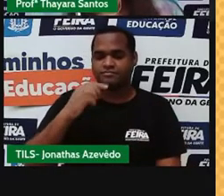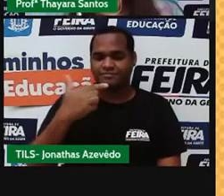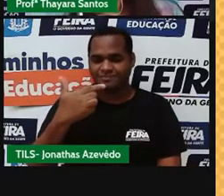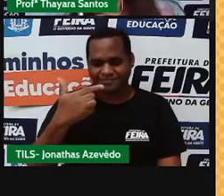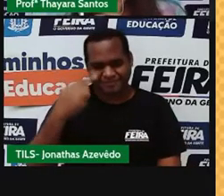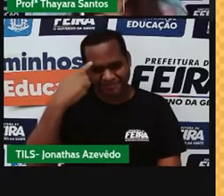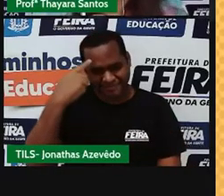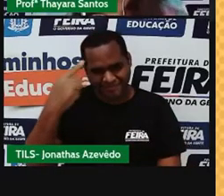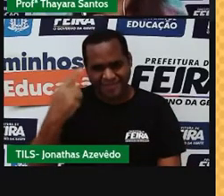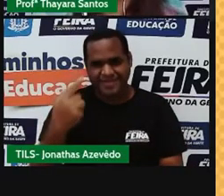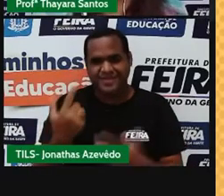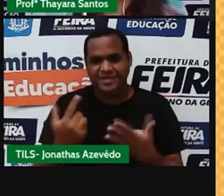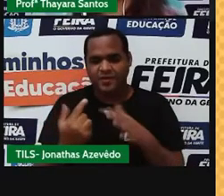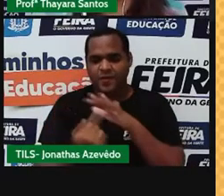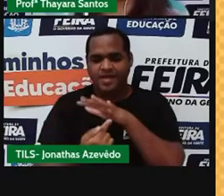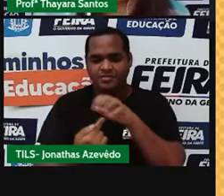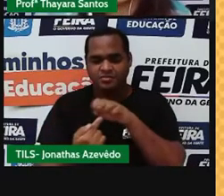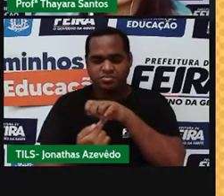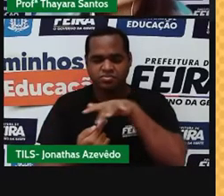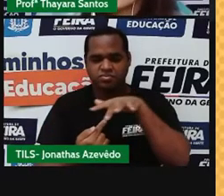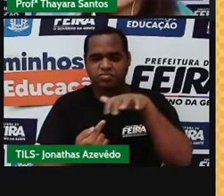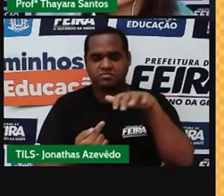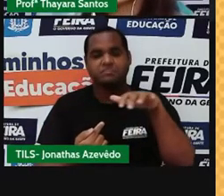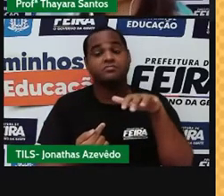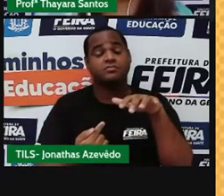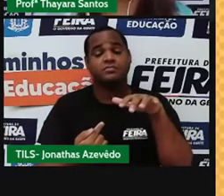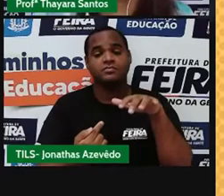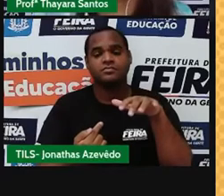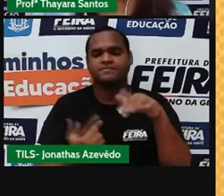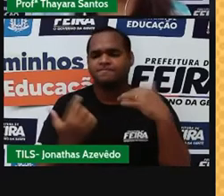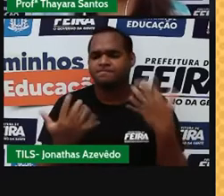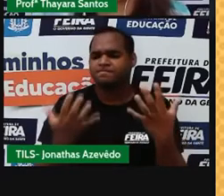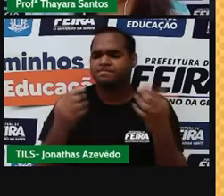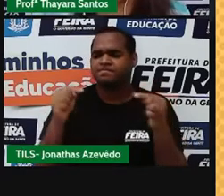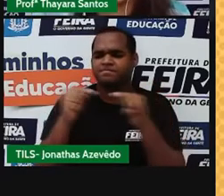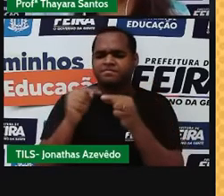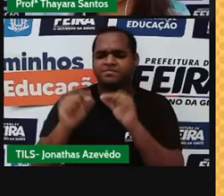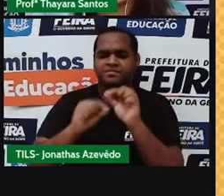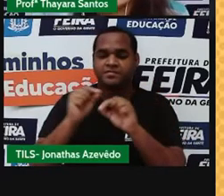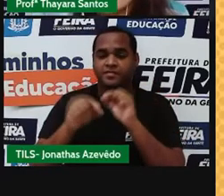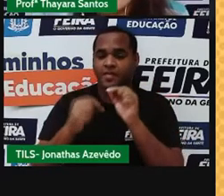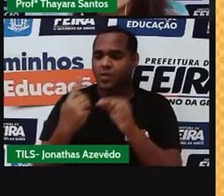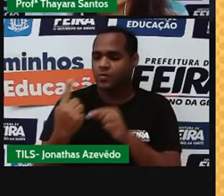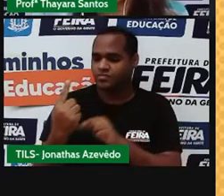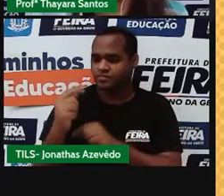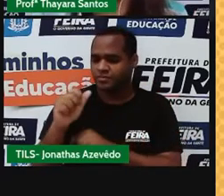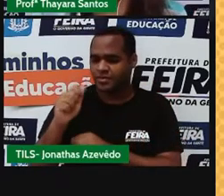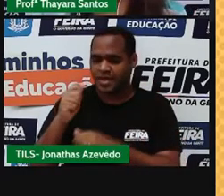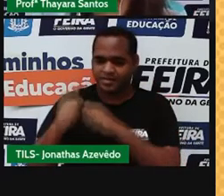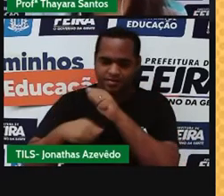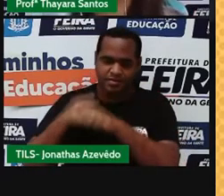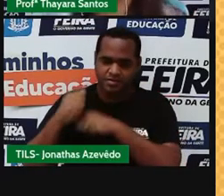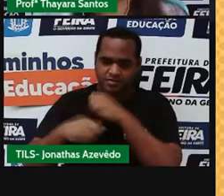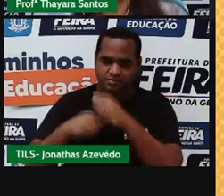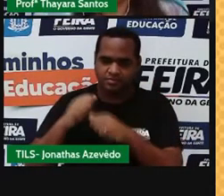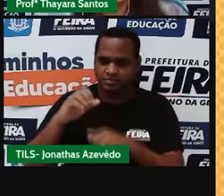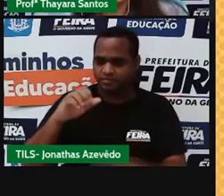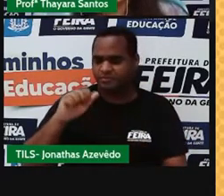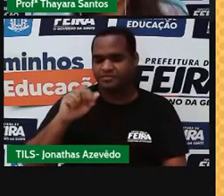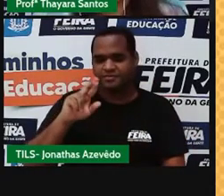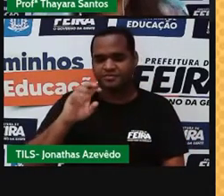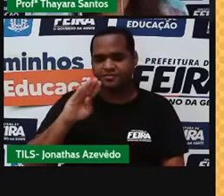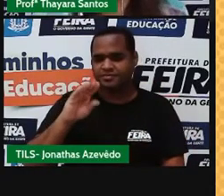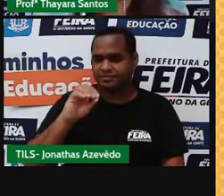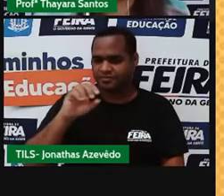que é o CO2. Então, o CO2, que é o gás carbônico, ele tem um átomo de carbono e dois átomos de oxigênio.